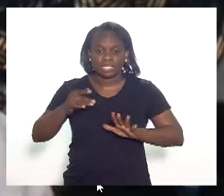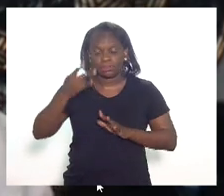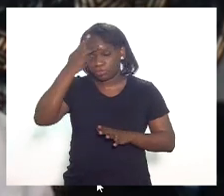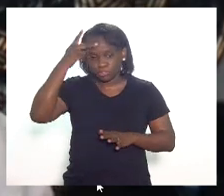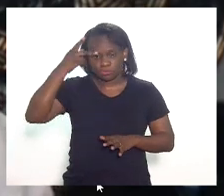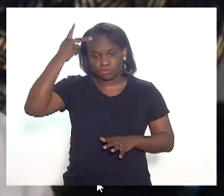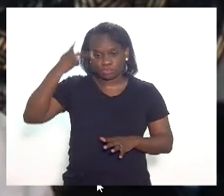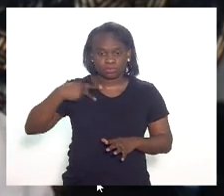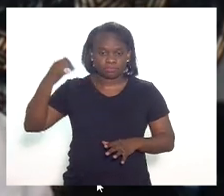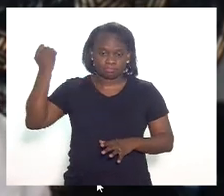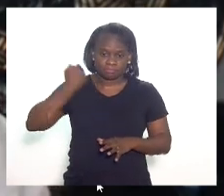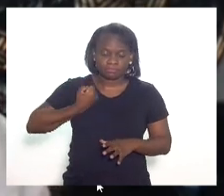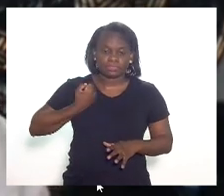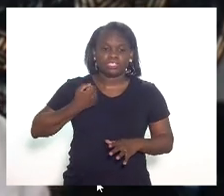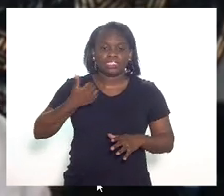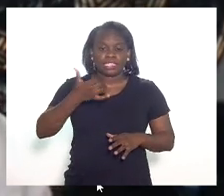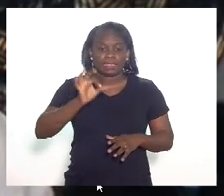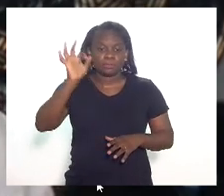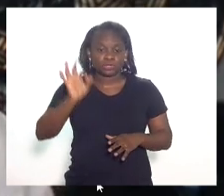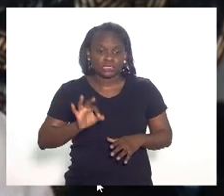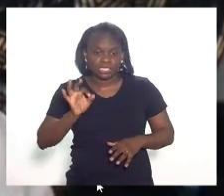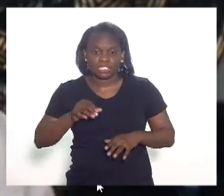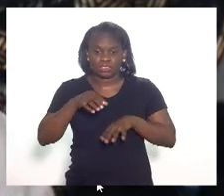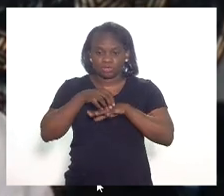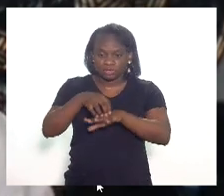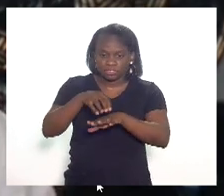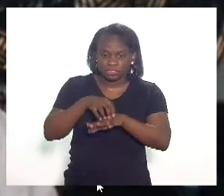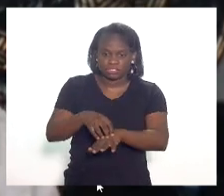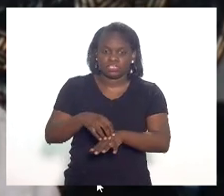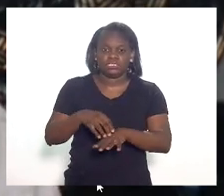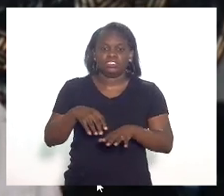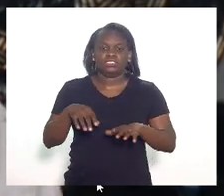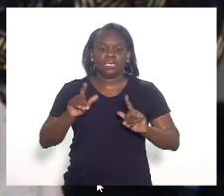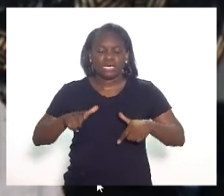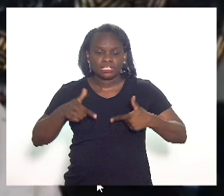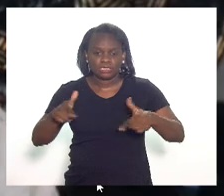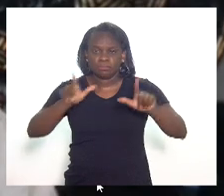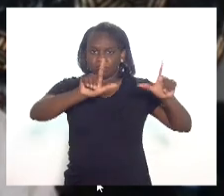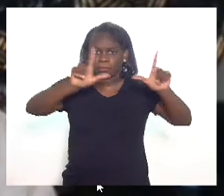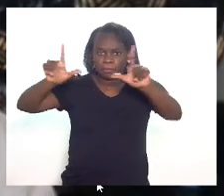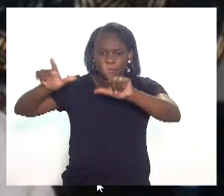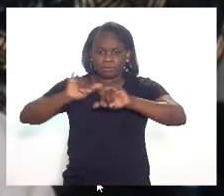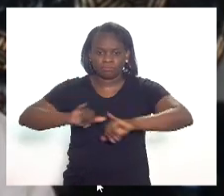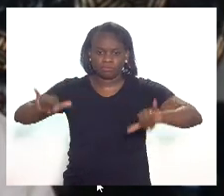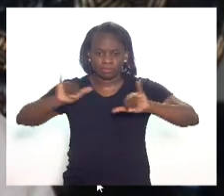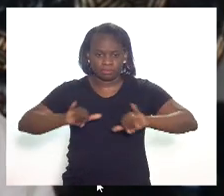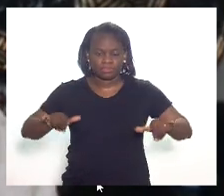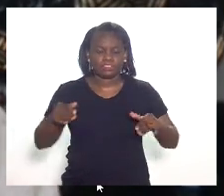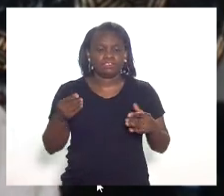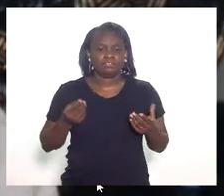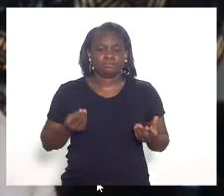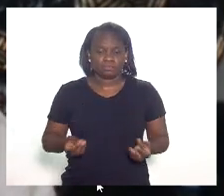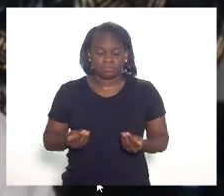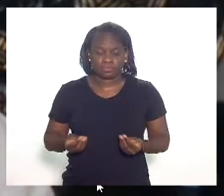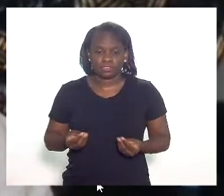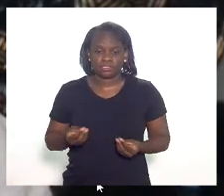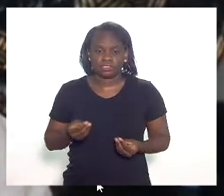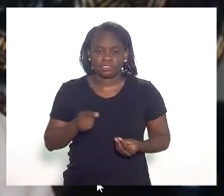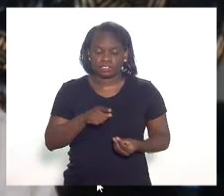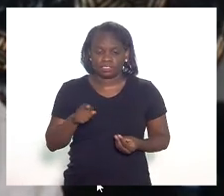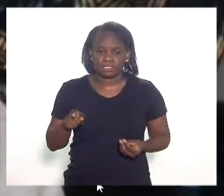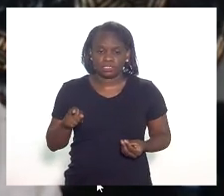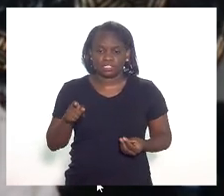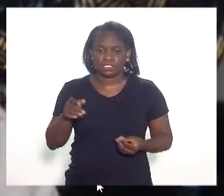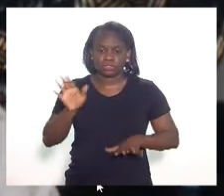no transporte público, de ações promocionais, são feitas para esse tipo de